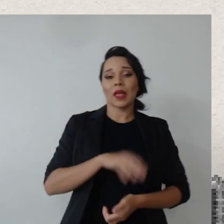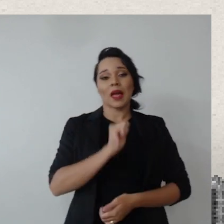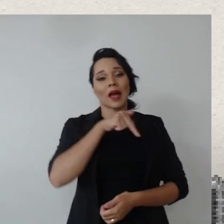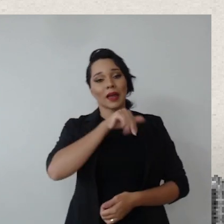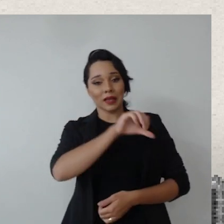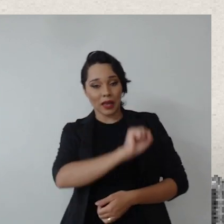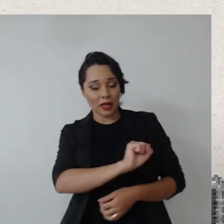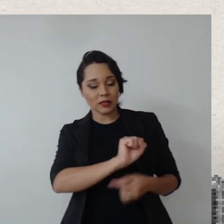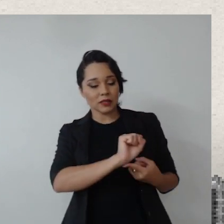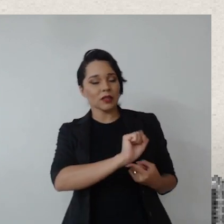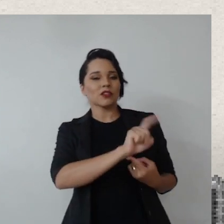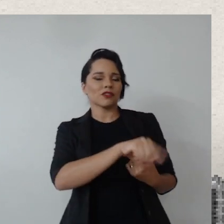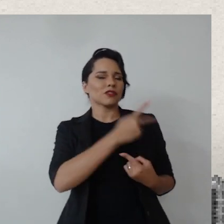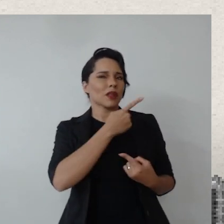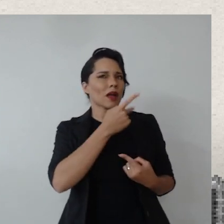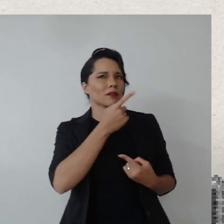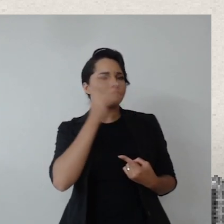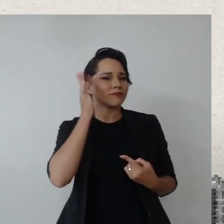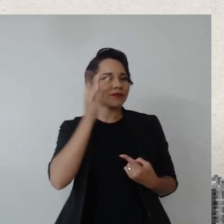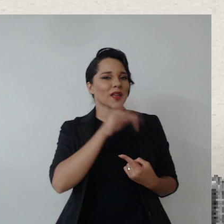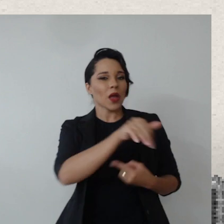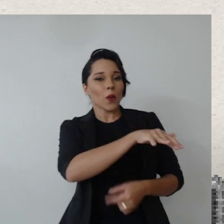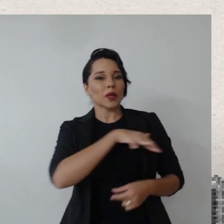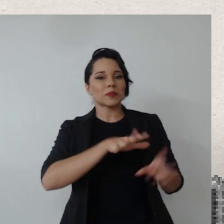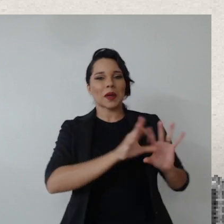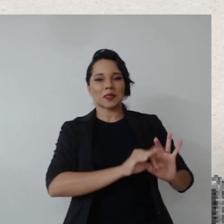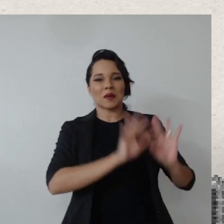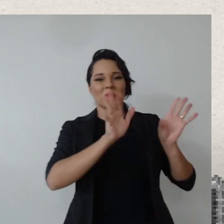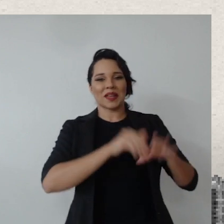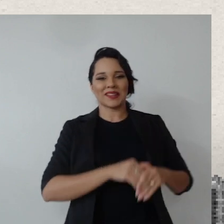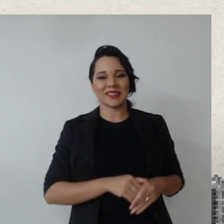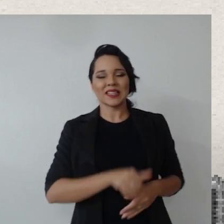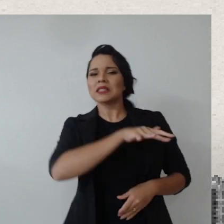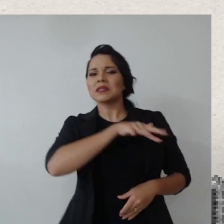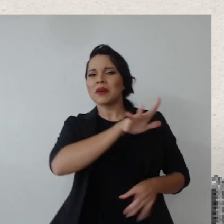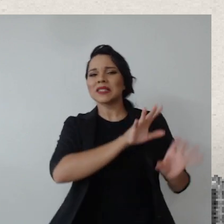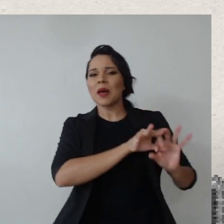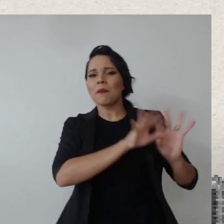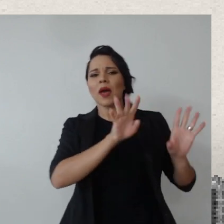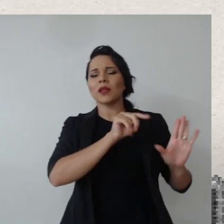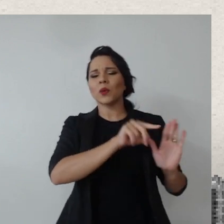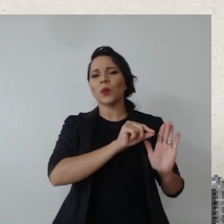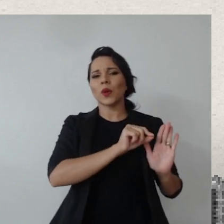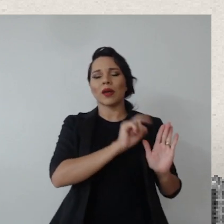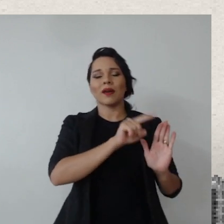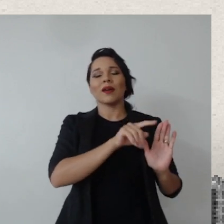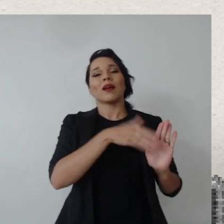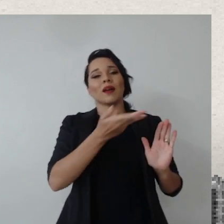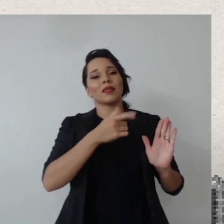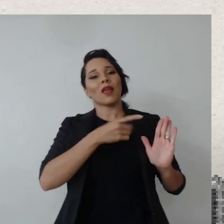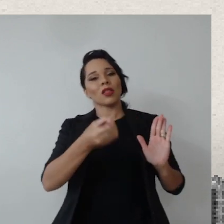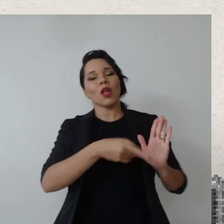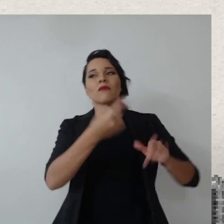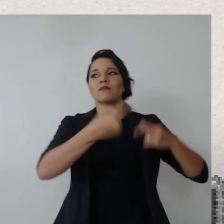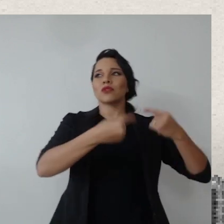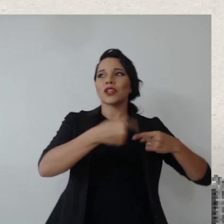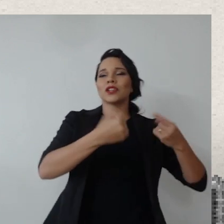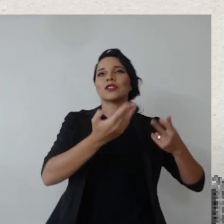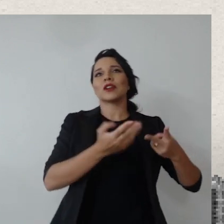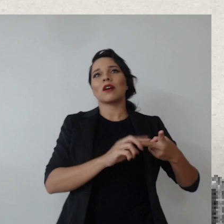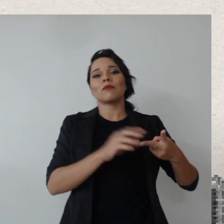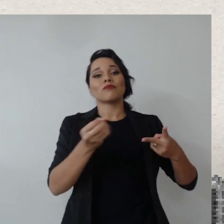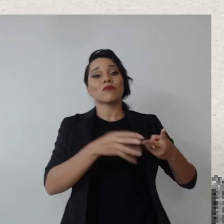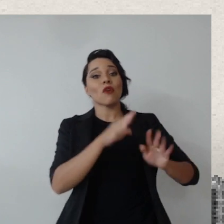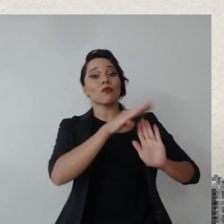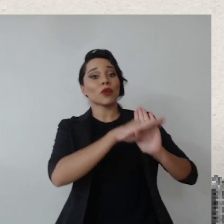INES a gente tem a figura, a gente está até planejando já, que se chama espaço aberto, espaço aberto é quando a gente tem uma nova política,